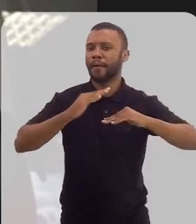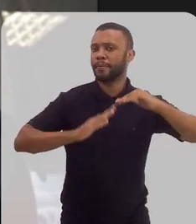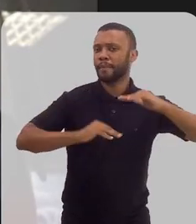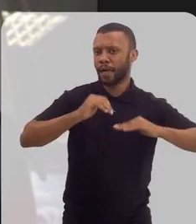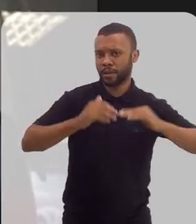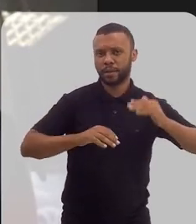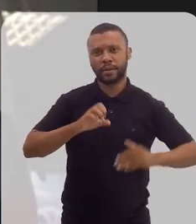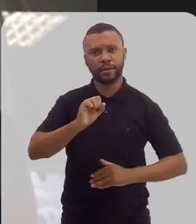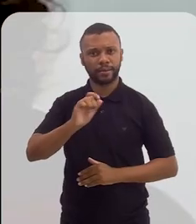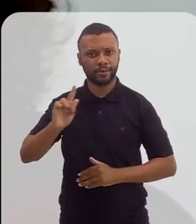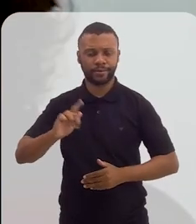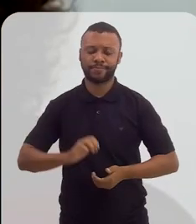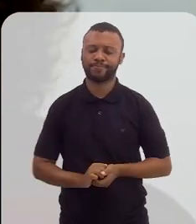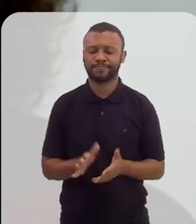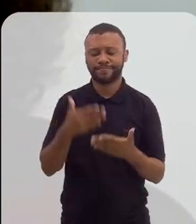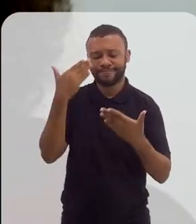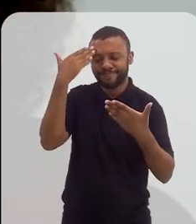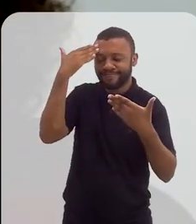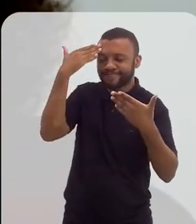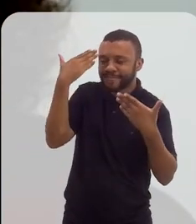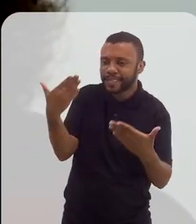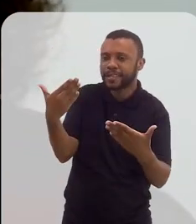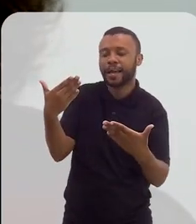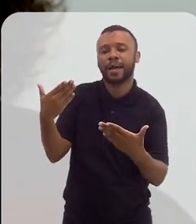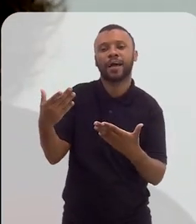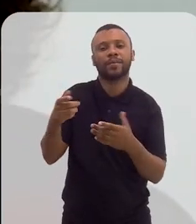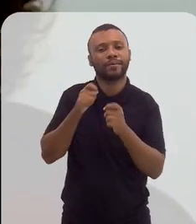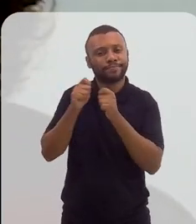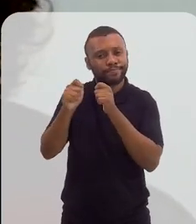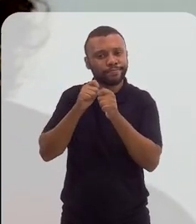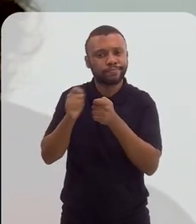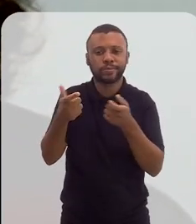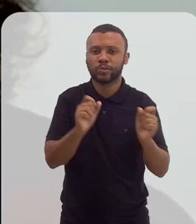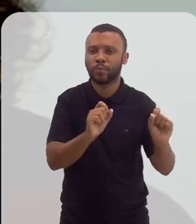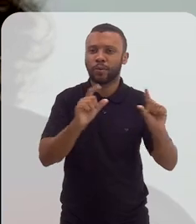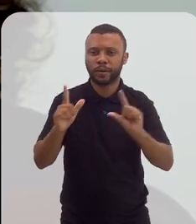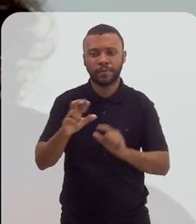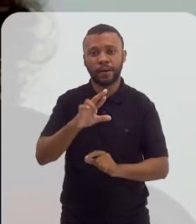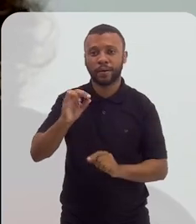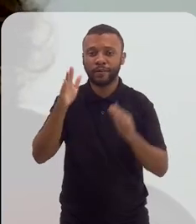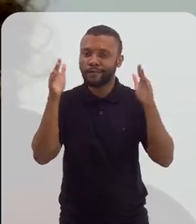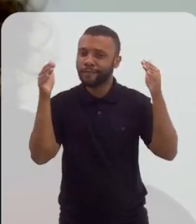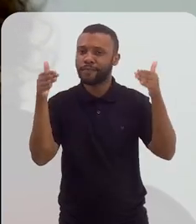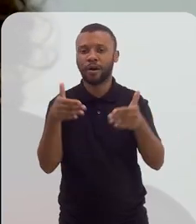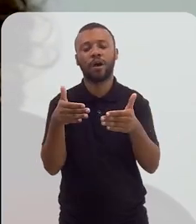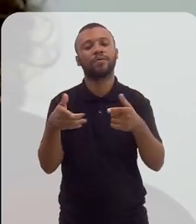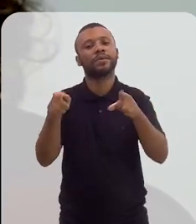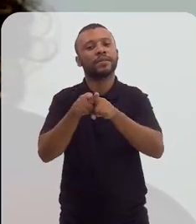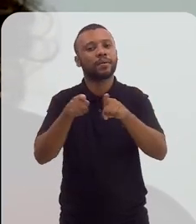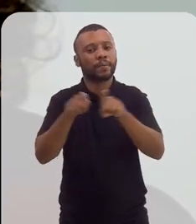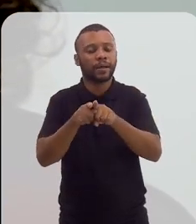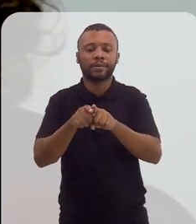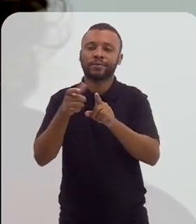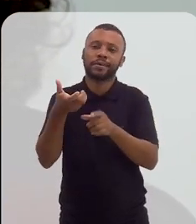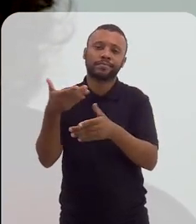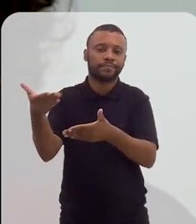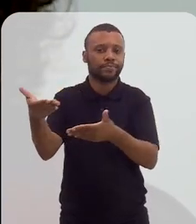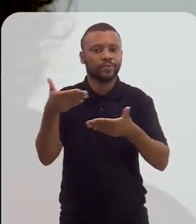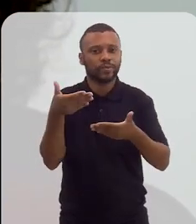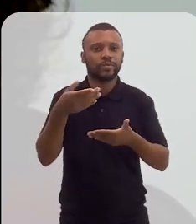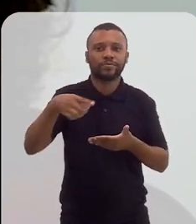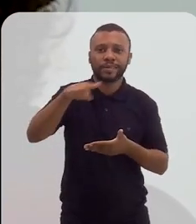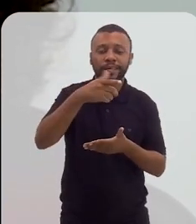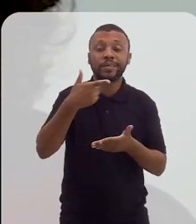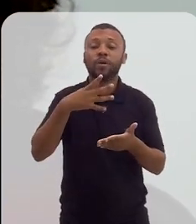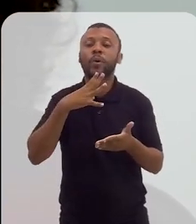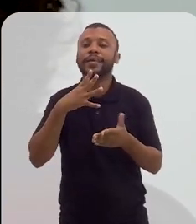práticas ESG. Tino, queria muito agradecer a sua participação no programa, deixar aqui também o convite para todo mundo